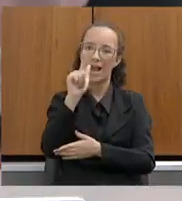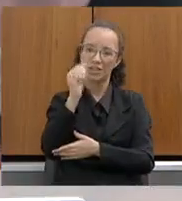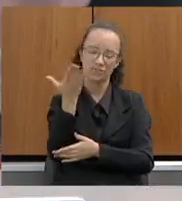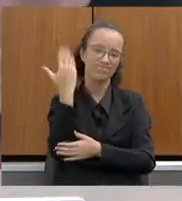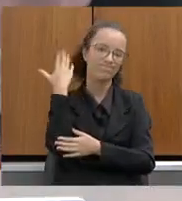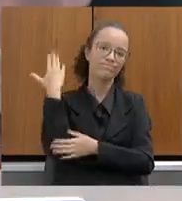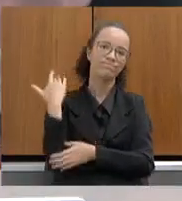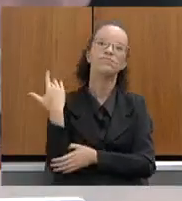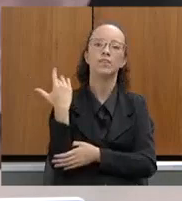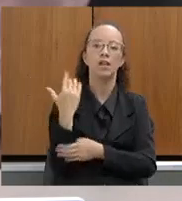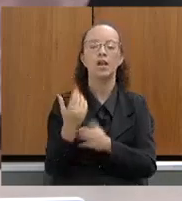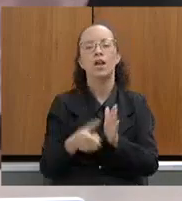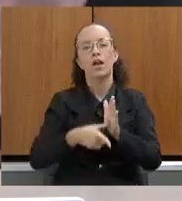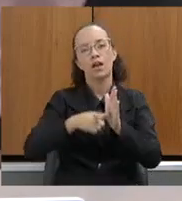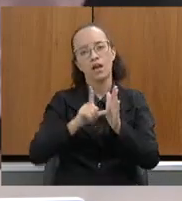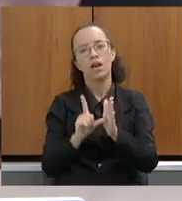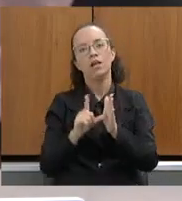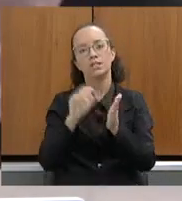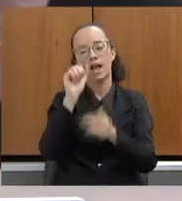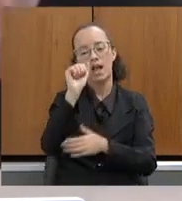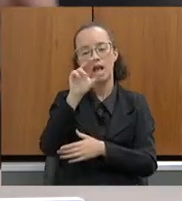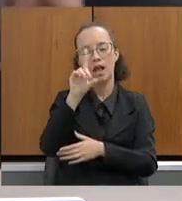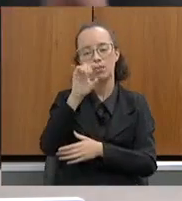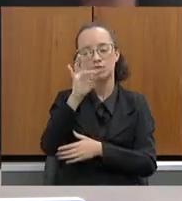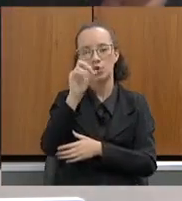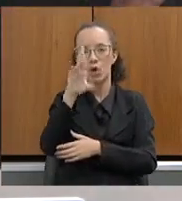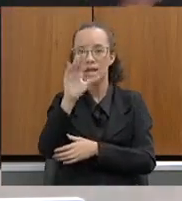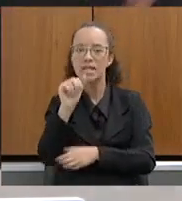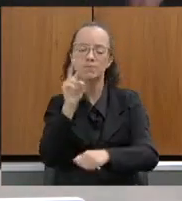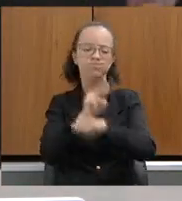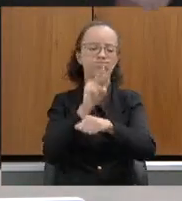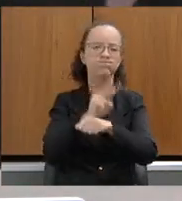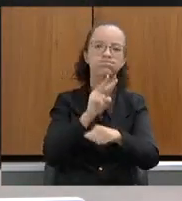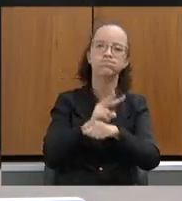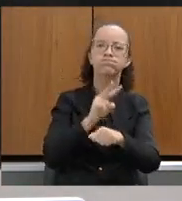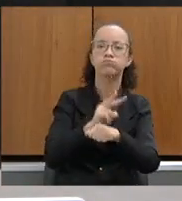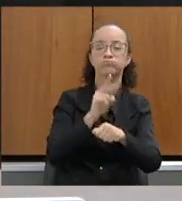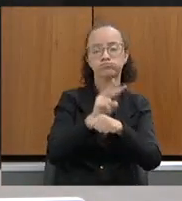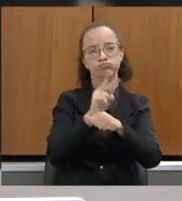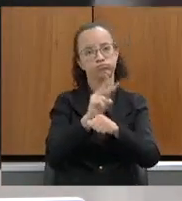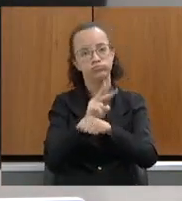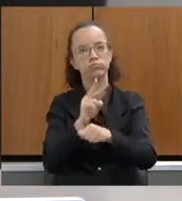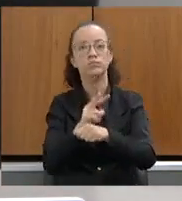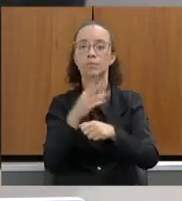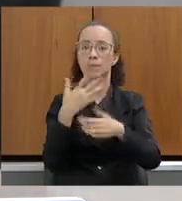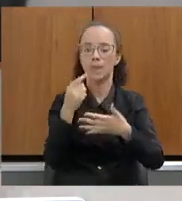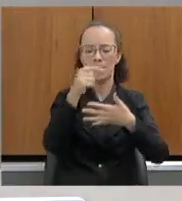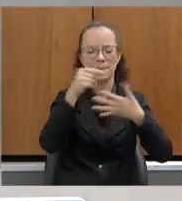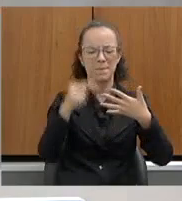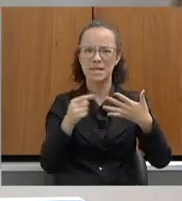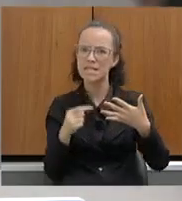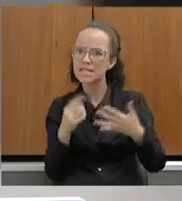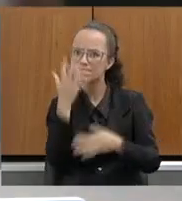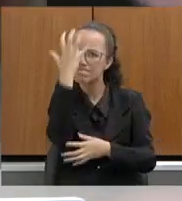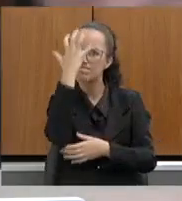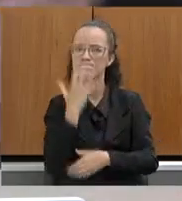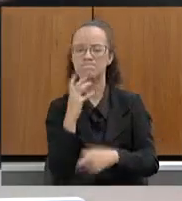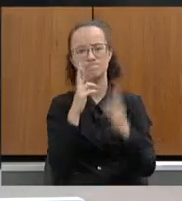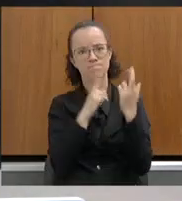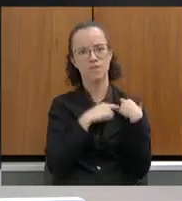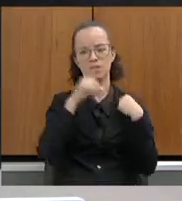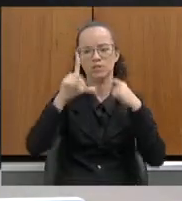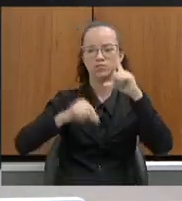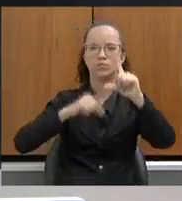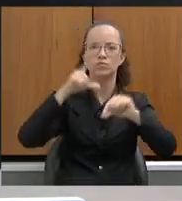que davam garantia de segurança da barragem, e isso nos fez trazer critérios ainda mais severos para a seleção